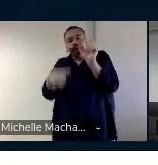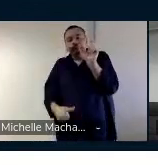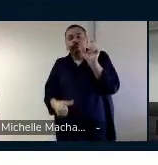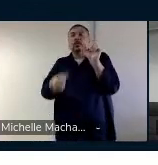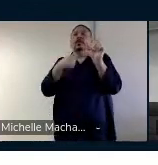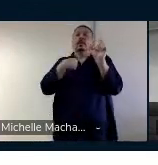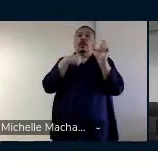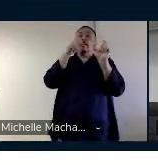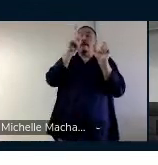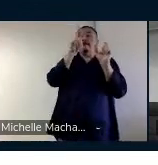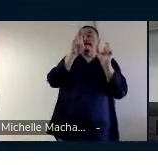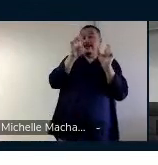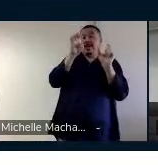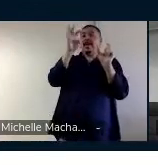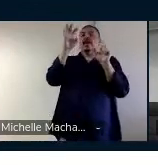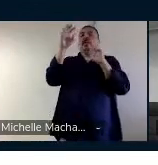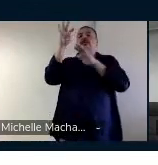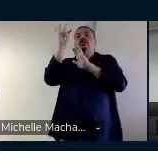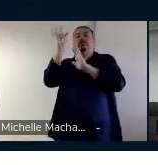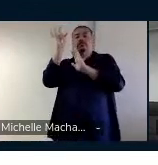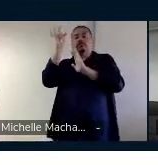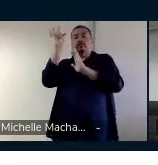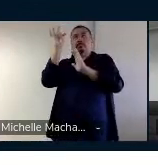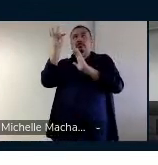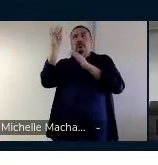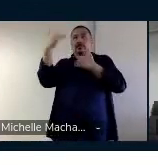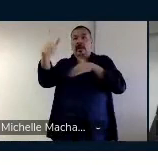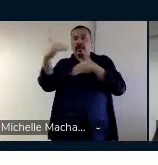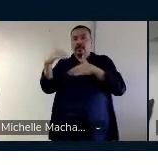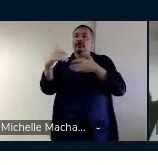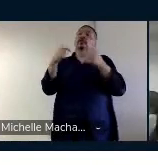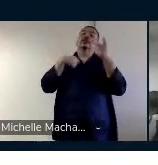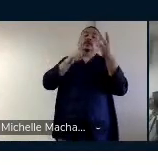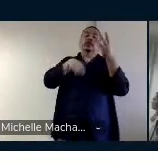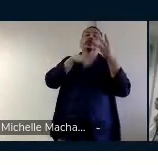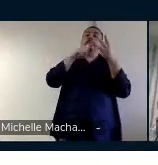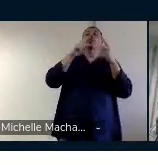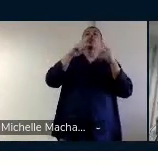e esse pré-teste foi aplicado também no final do curso como um pós-teste.